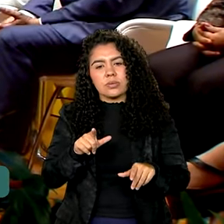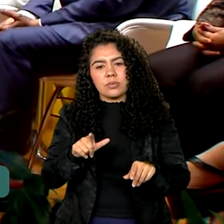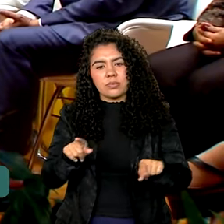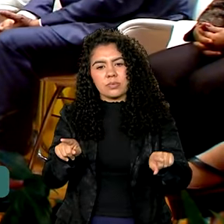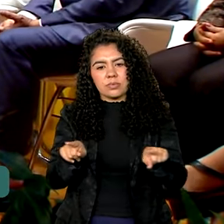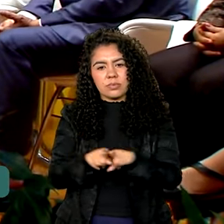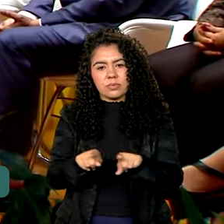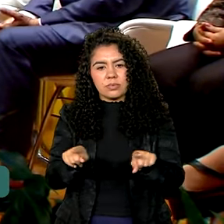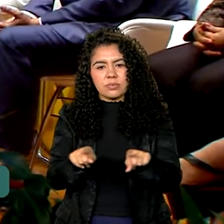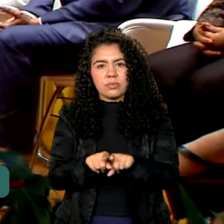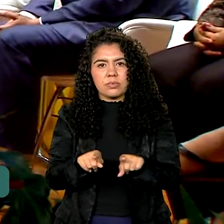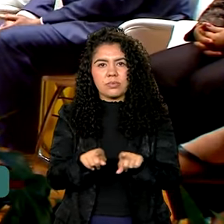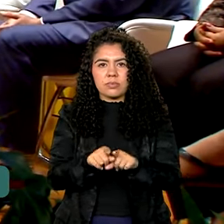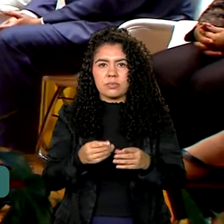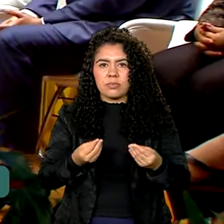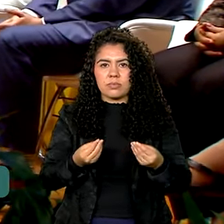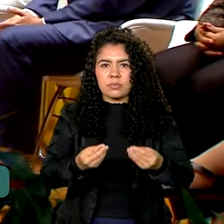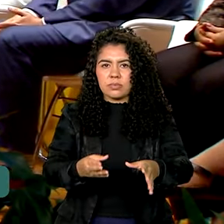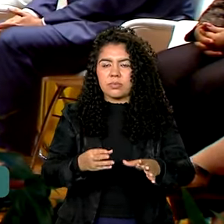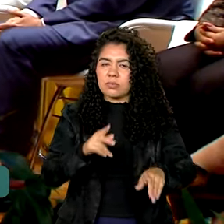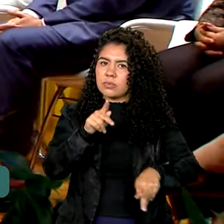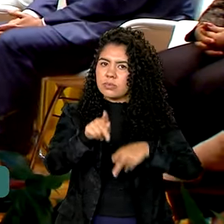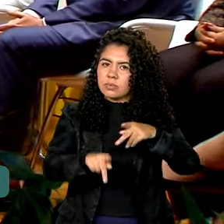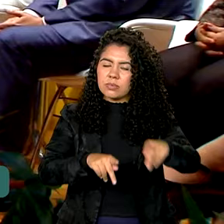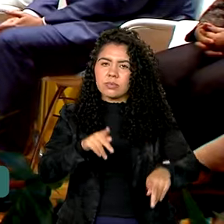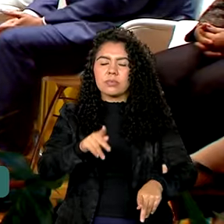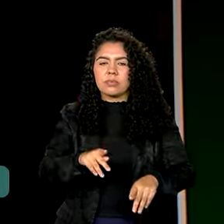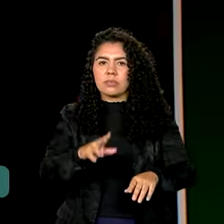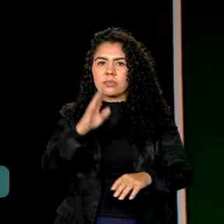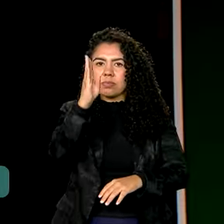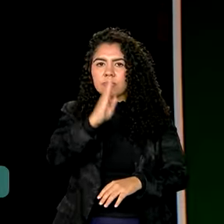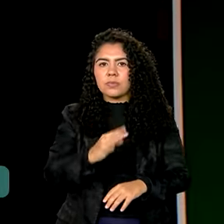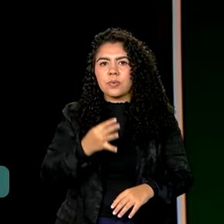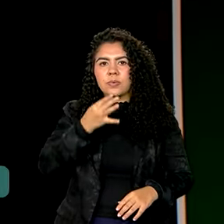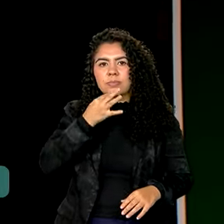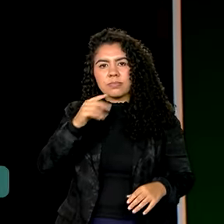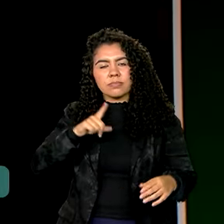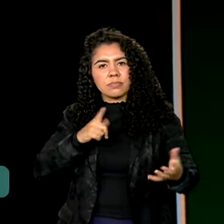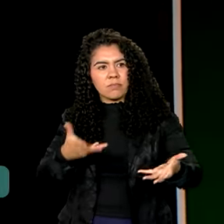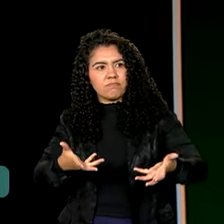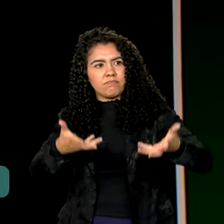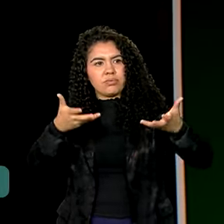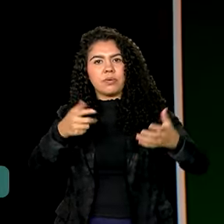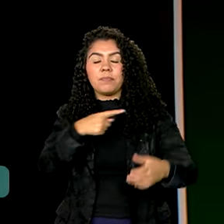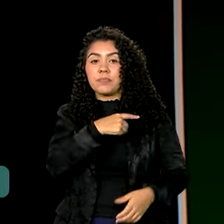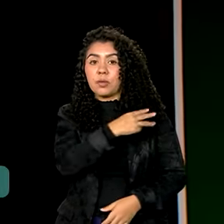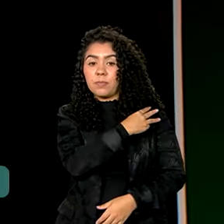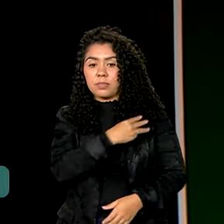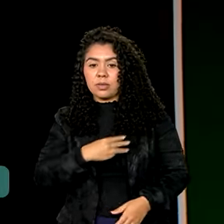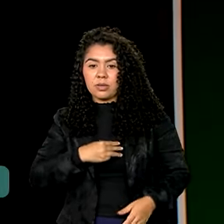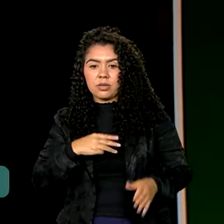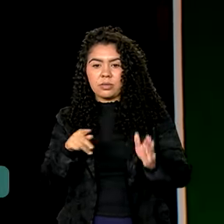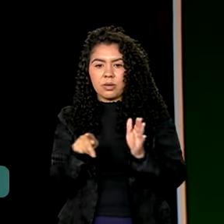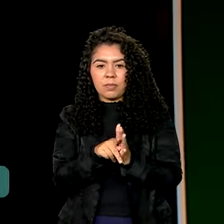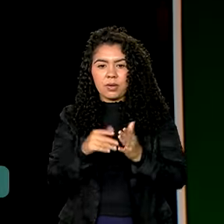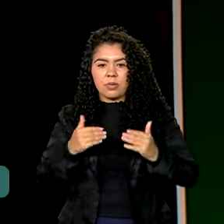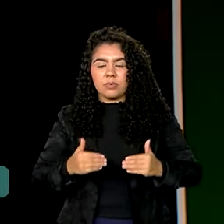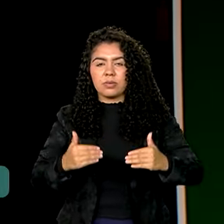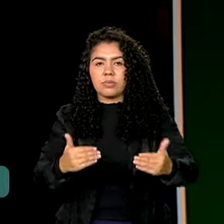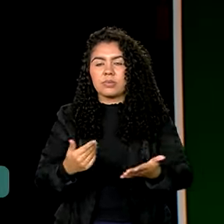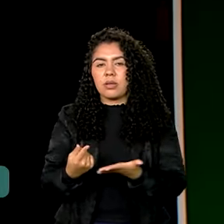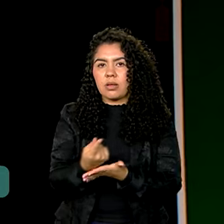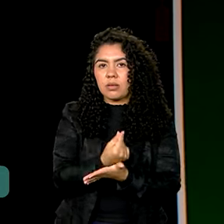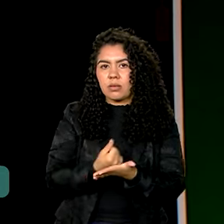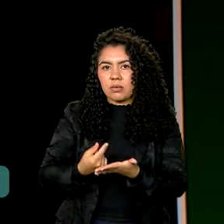ao povo brasileiro de conhecer as suas riquezas. O ministro da Fazenda destacou o papel da empresa no